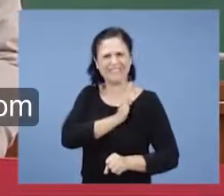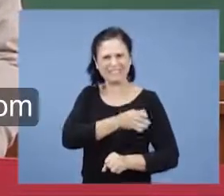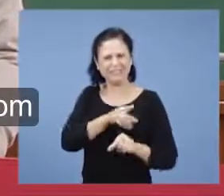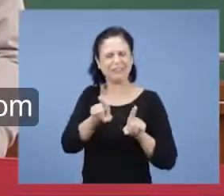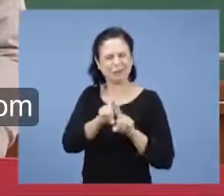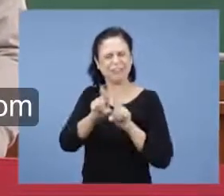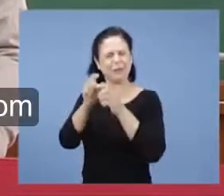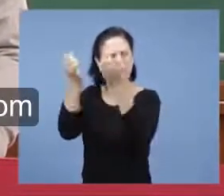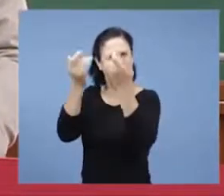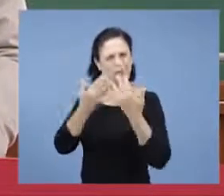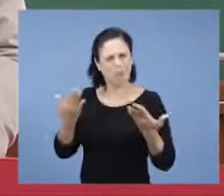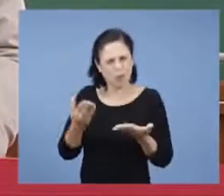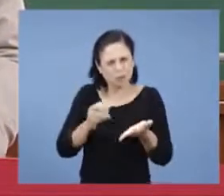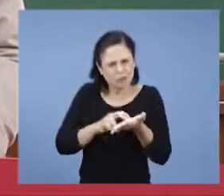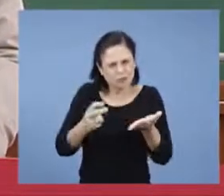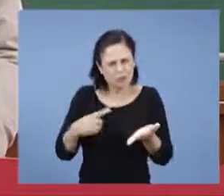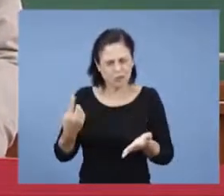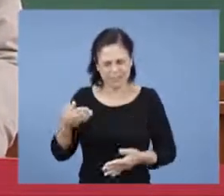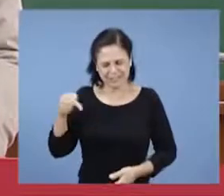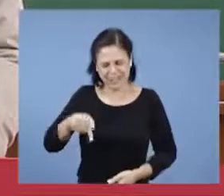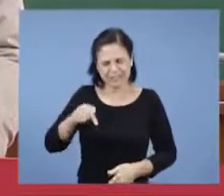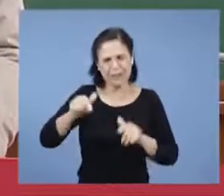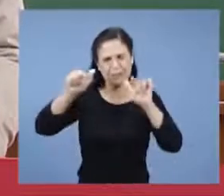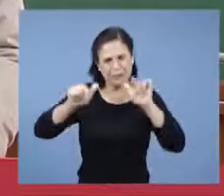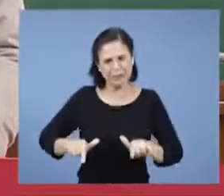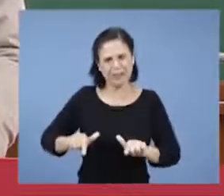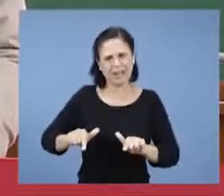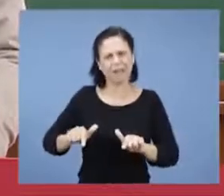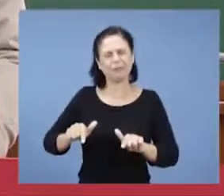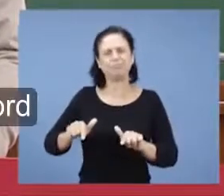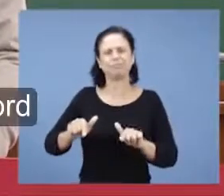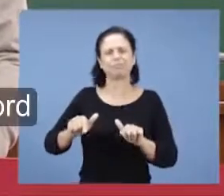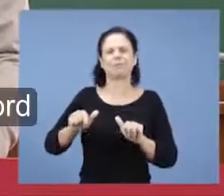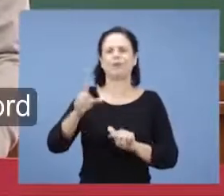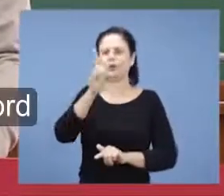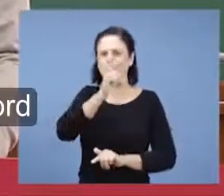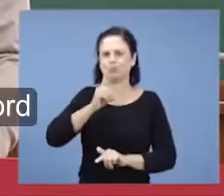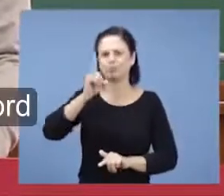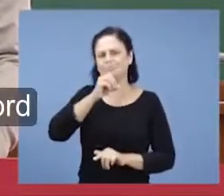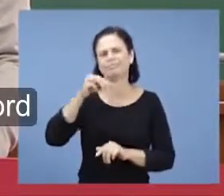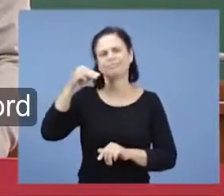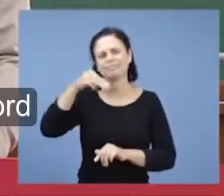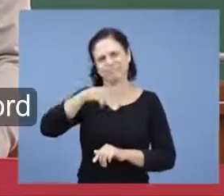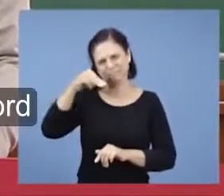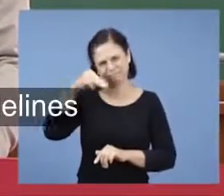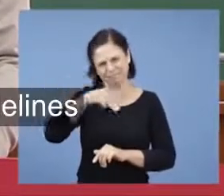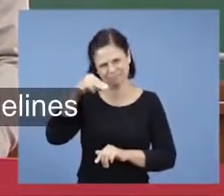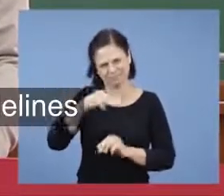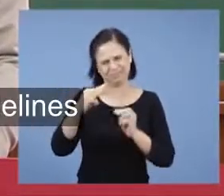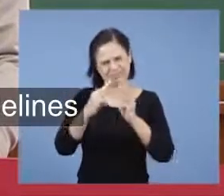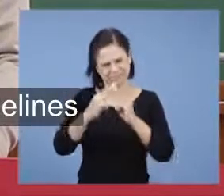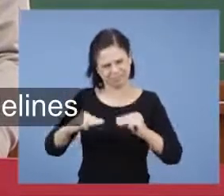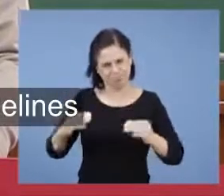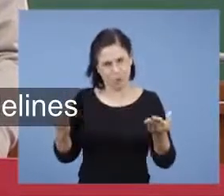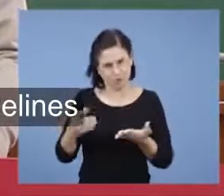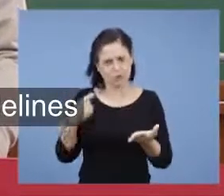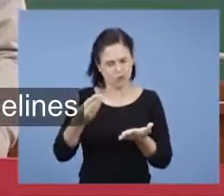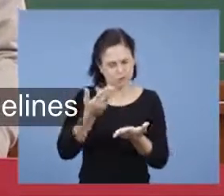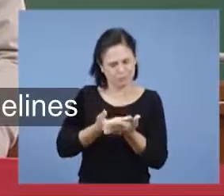nós estamos aqui diretamente, Domingos Martins, para dar continuidade ao nosso estudo no livro de Apocalipse, e o Senhor tem nos dado